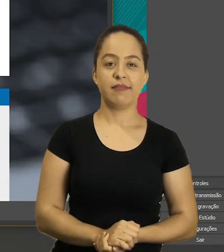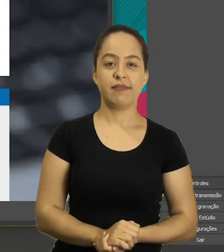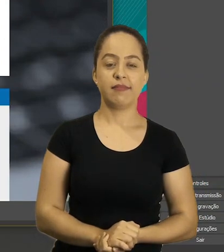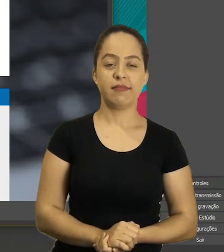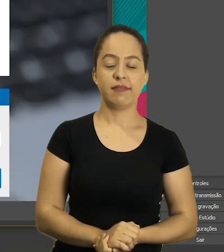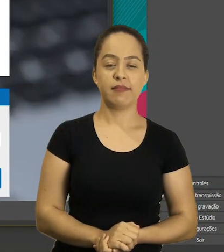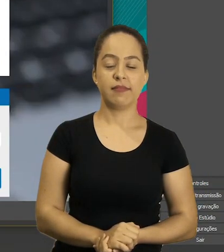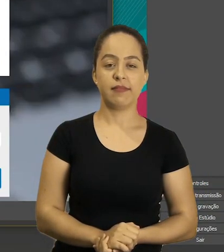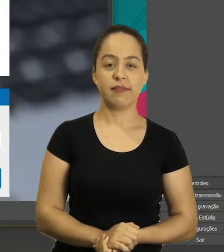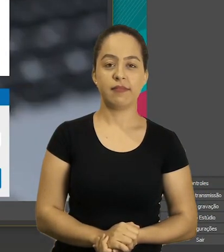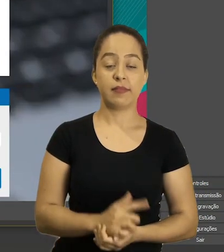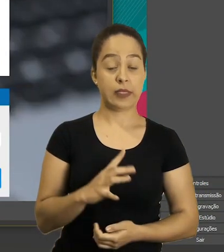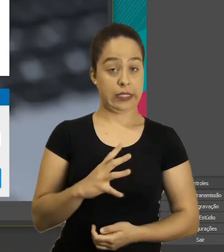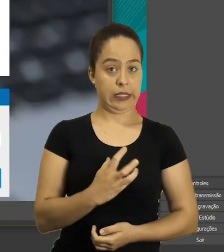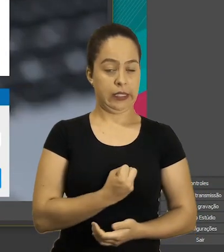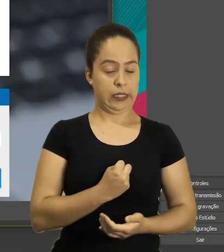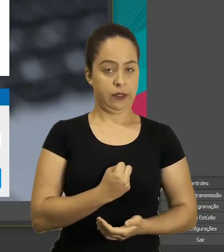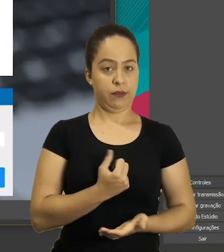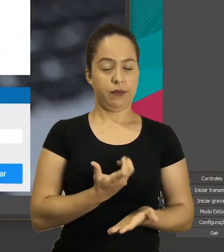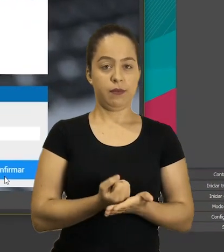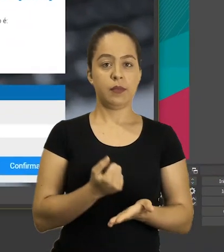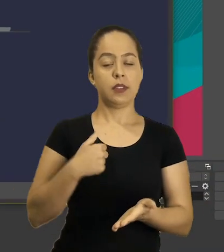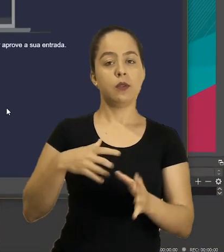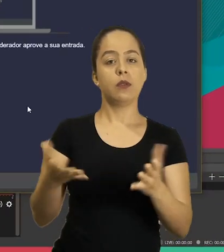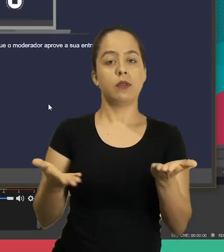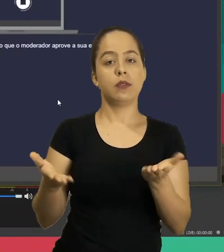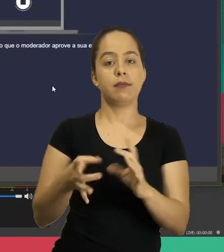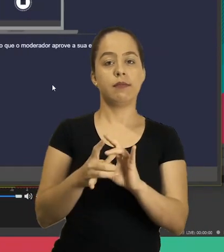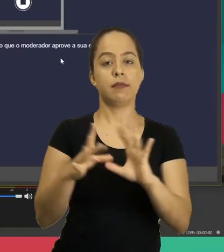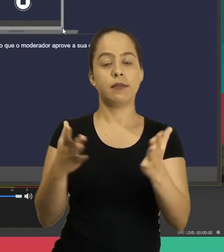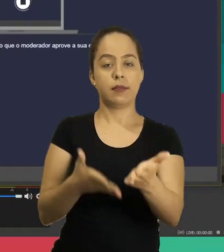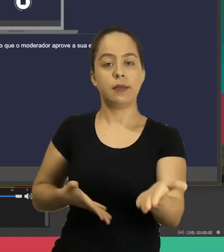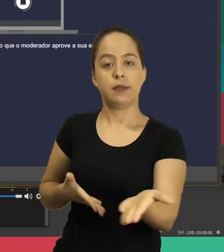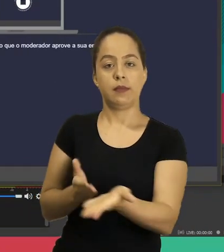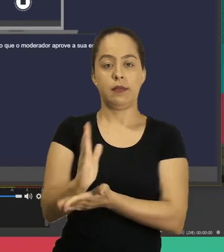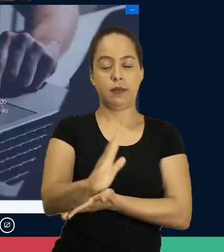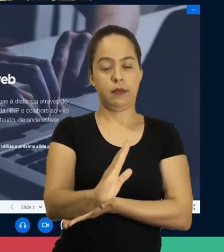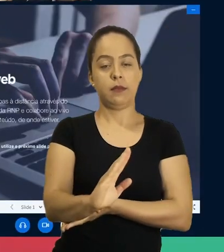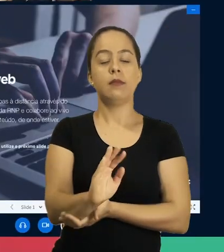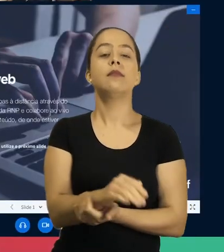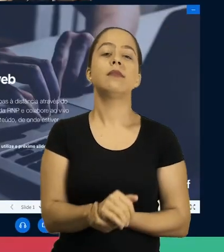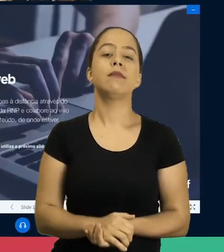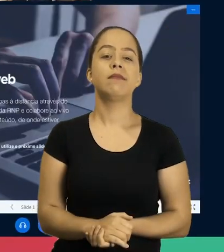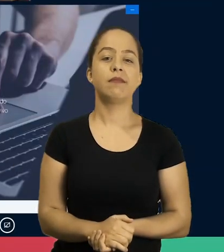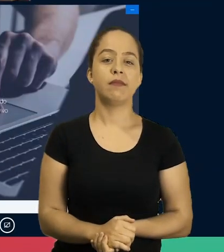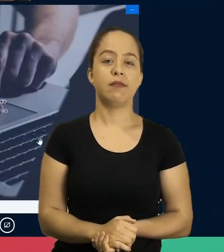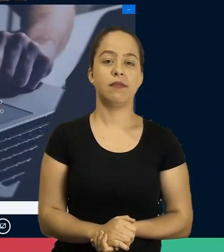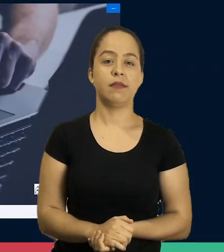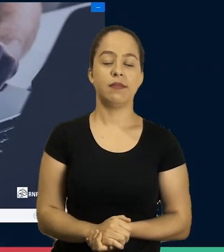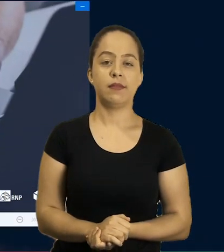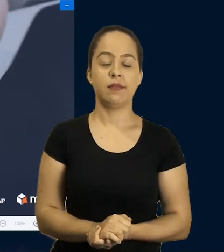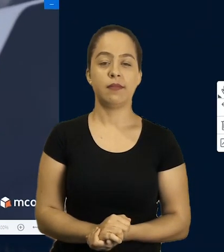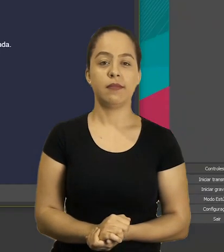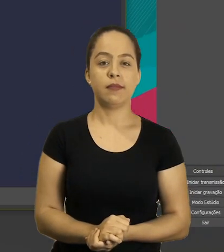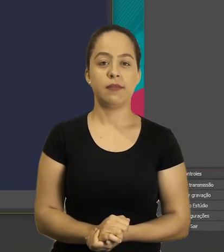entrar aqui na sala deixa eu aprovar aqui na sala